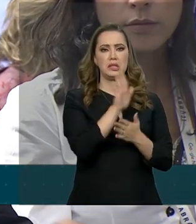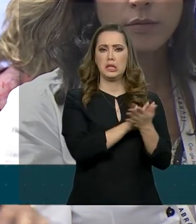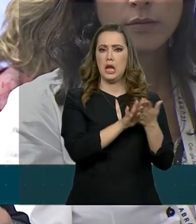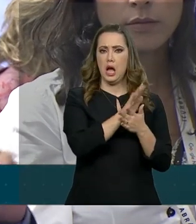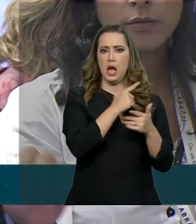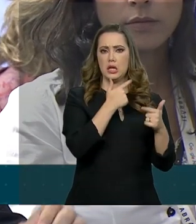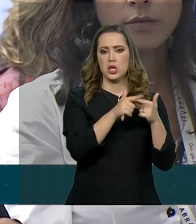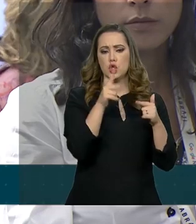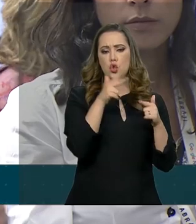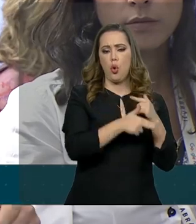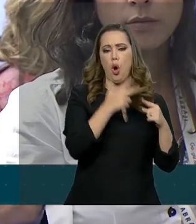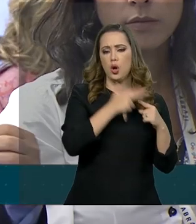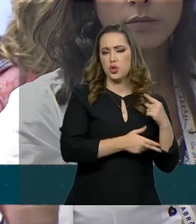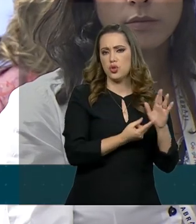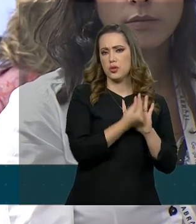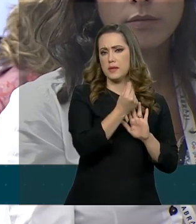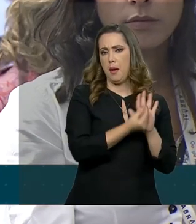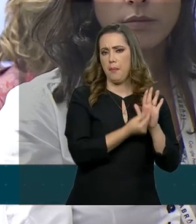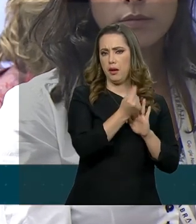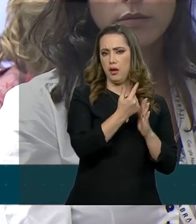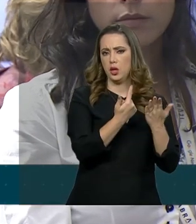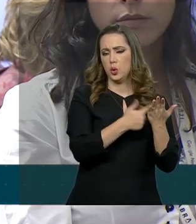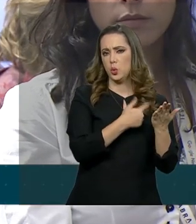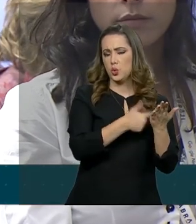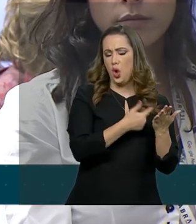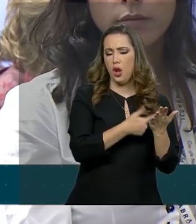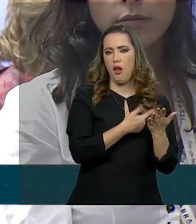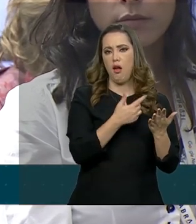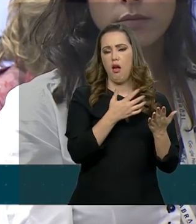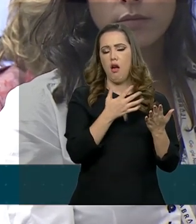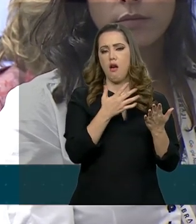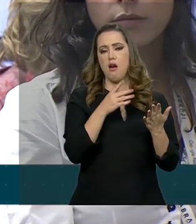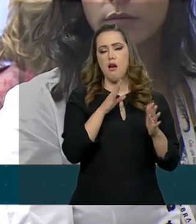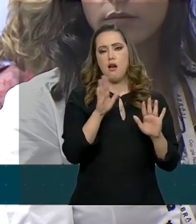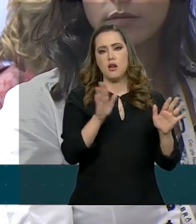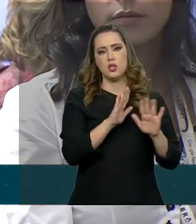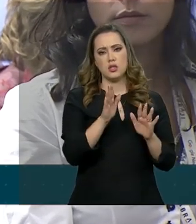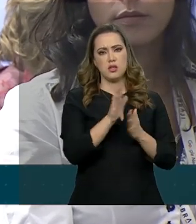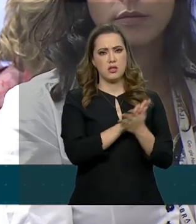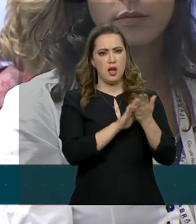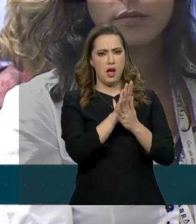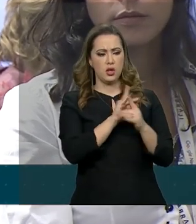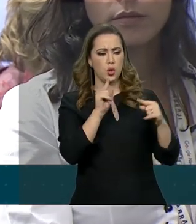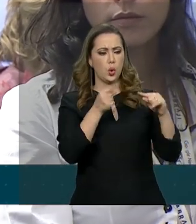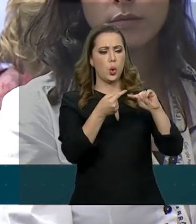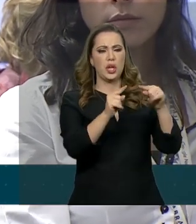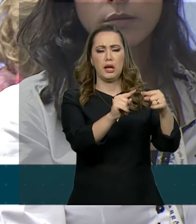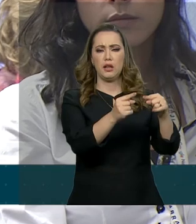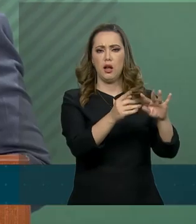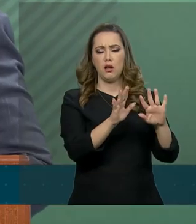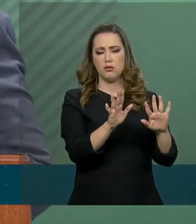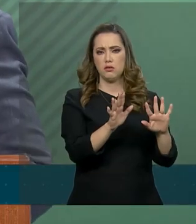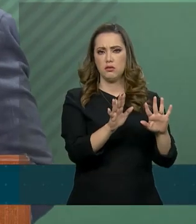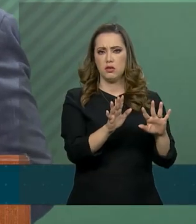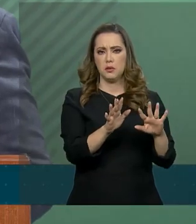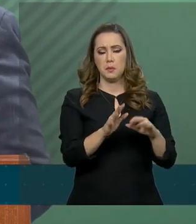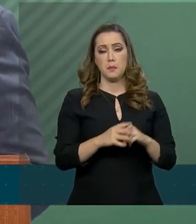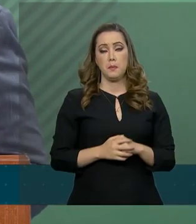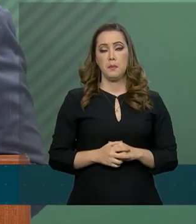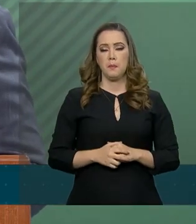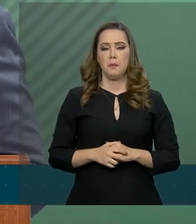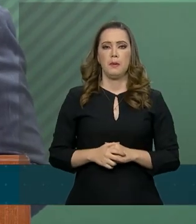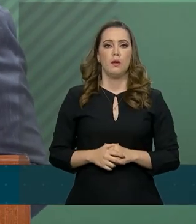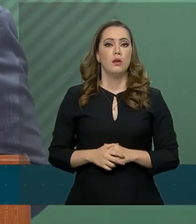imprensa, a artigos críticos ao governo, não têm nada a ver com isso. Não, ontem mesmo, há uma